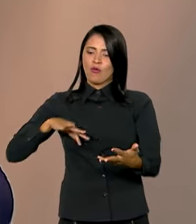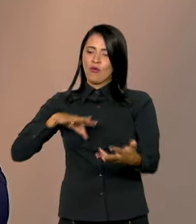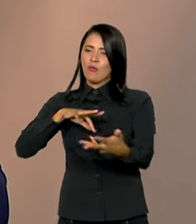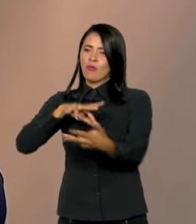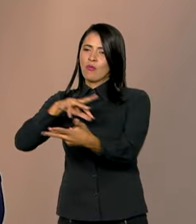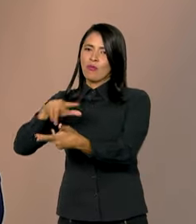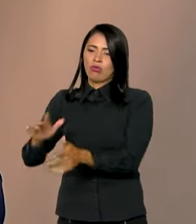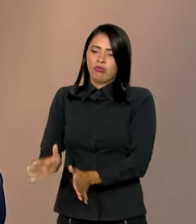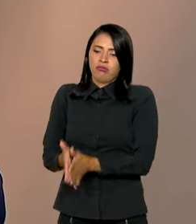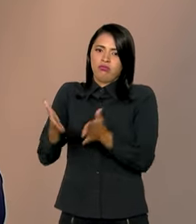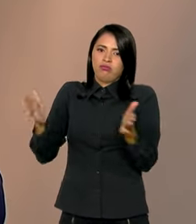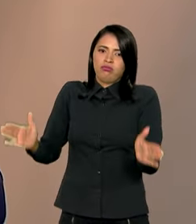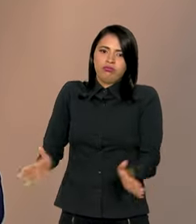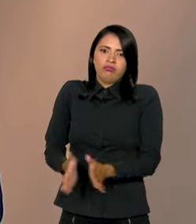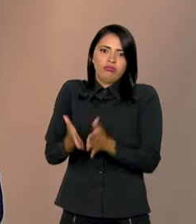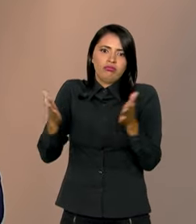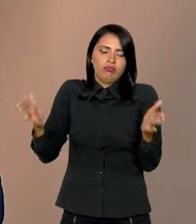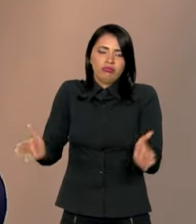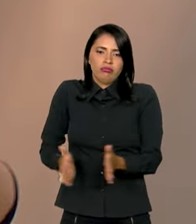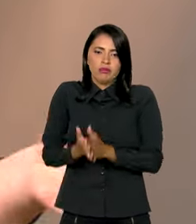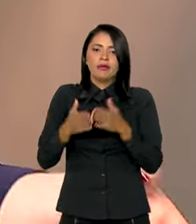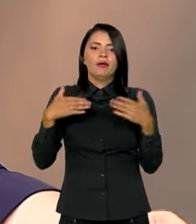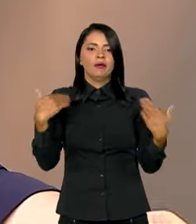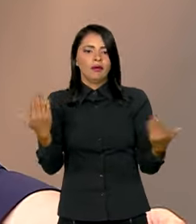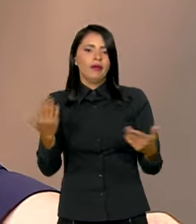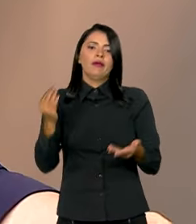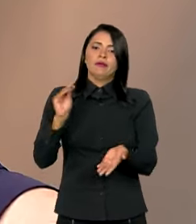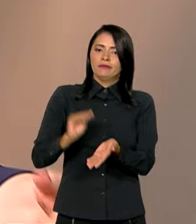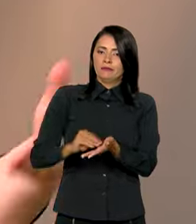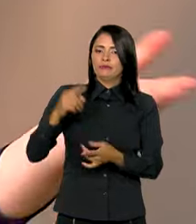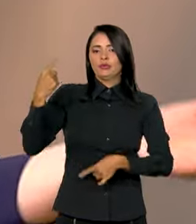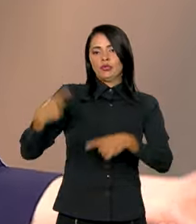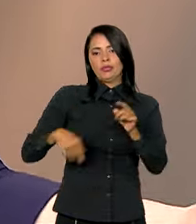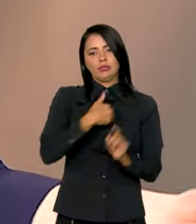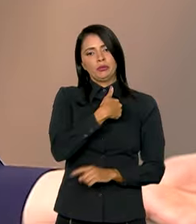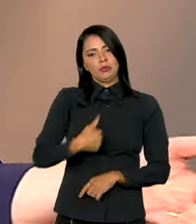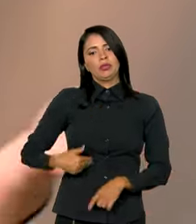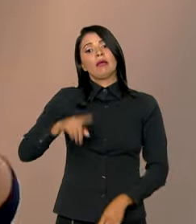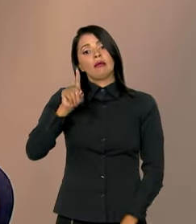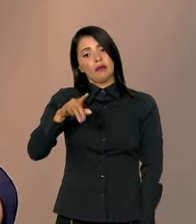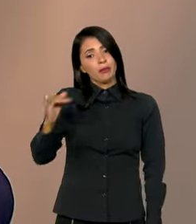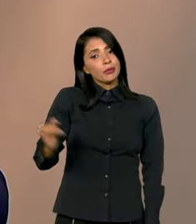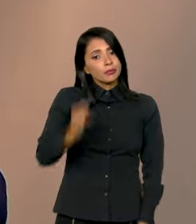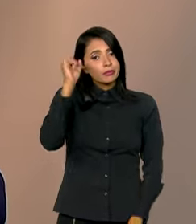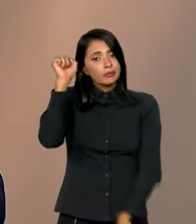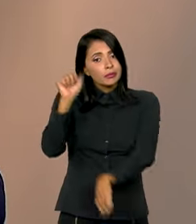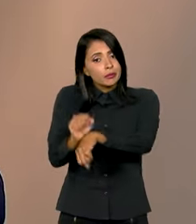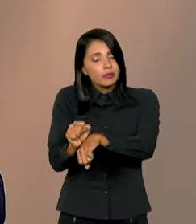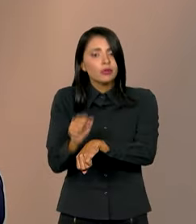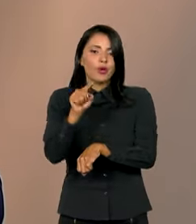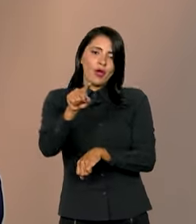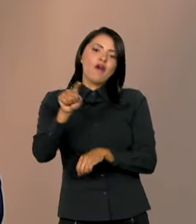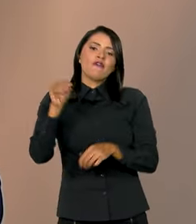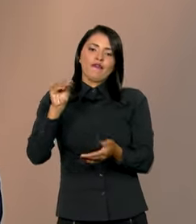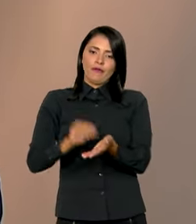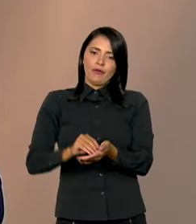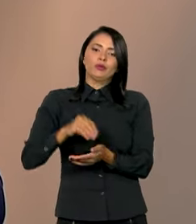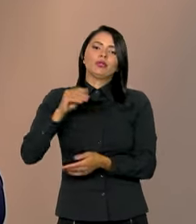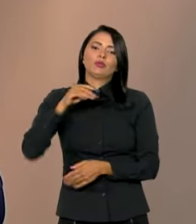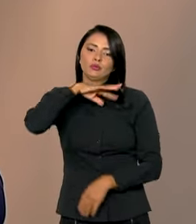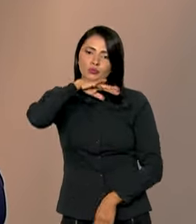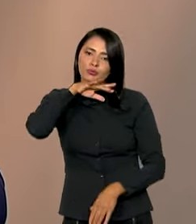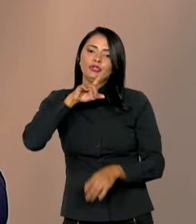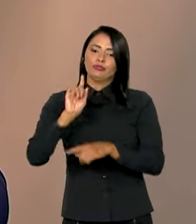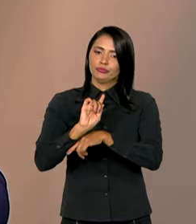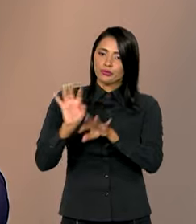de muitas políticas públicas prioritárias de serem executadas, fruto, inclusive, de má gestão. Então, deixou de se atualizar a